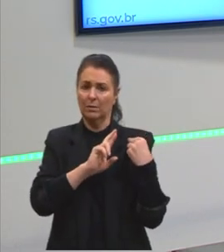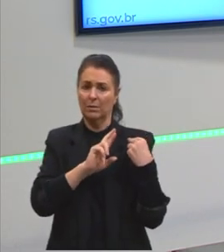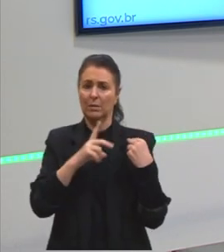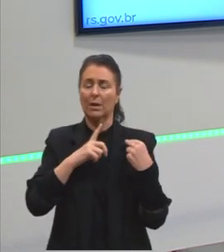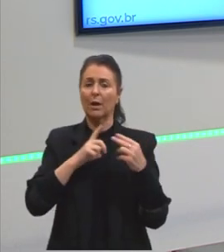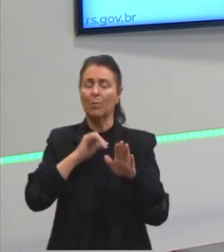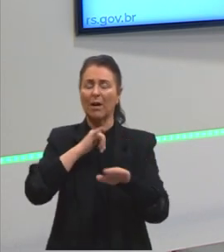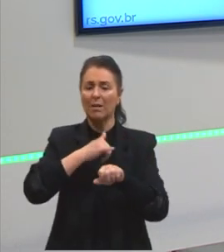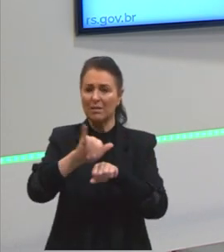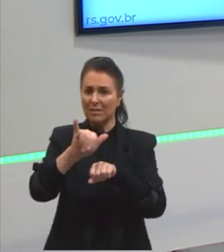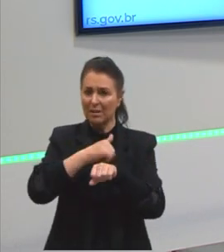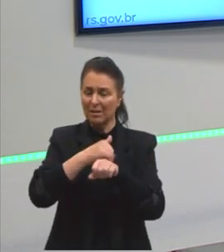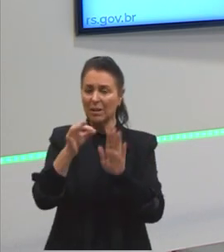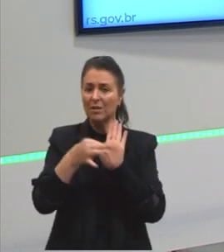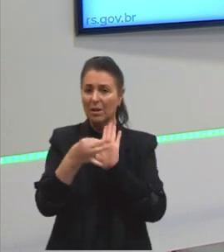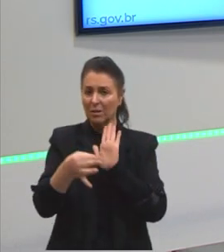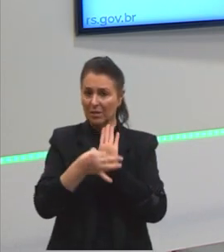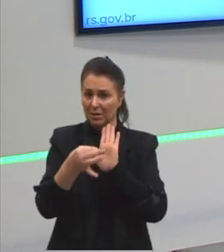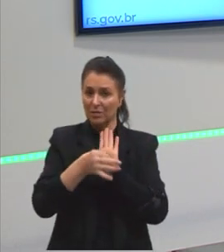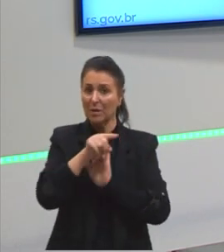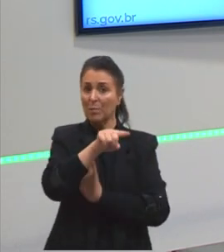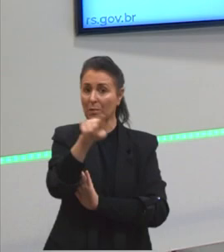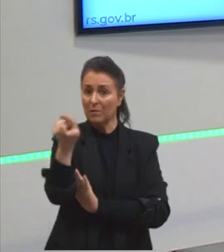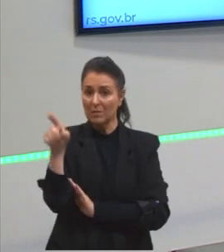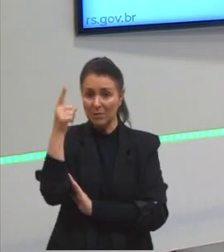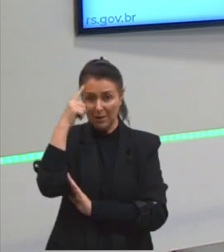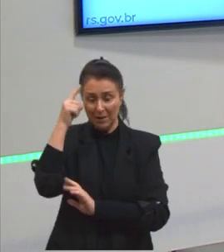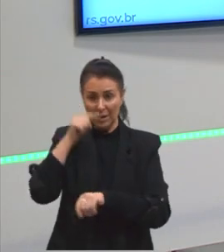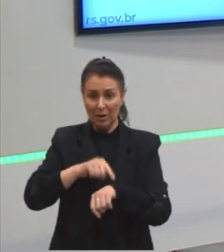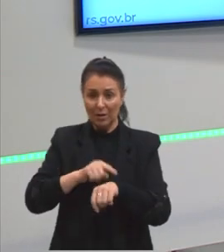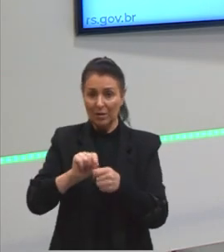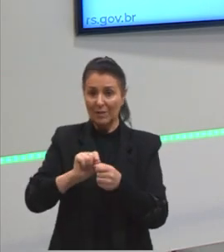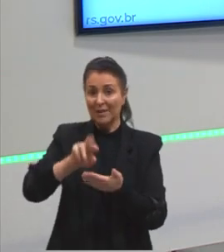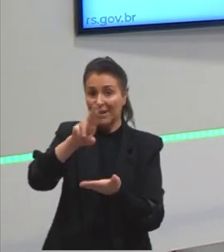importantíssima para vocês pensarem na hora da redação.